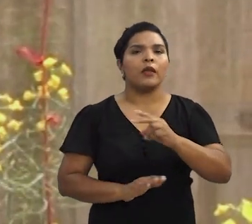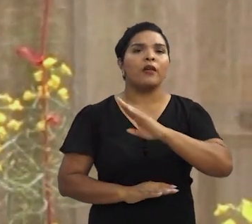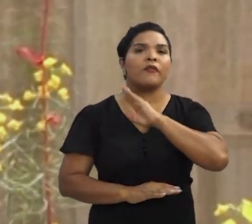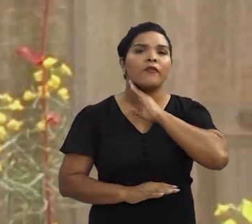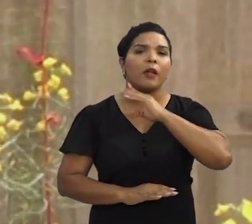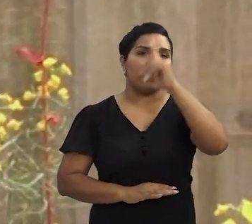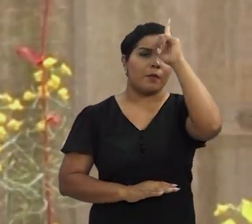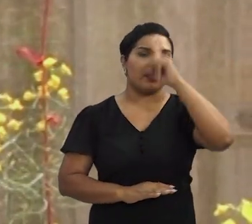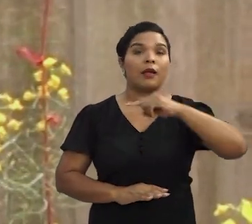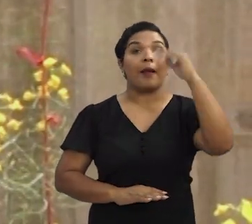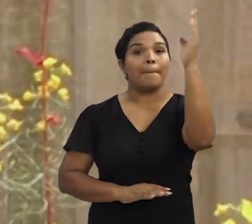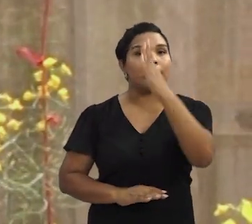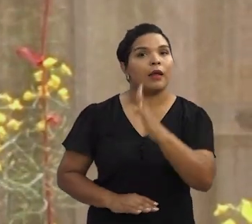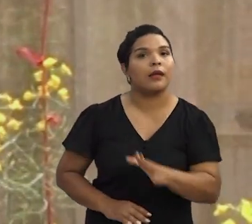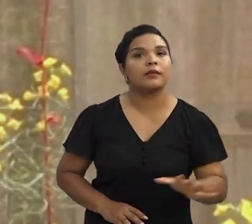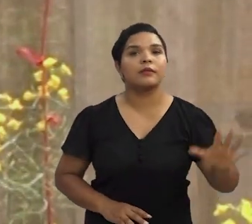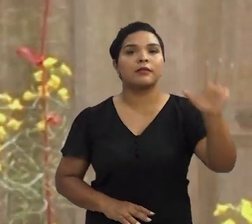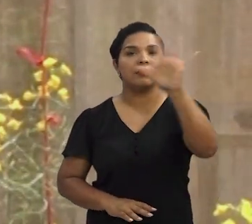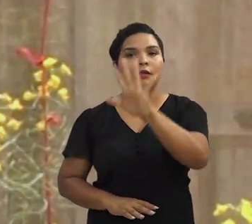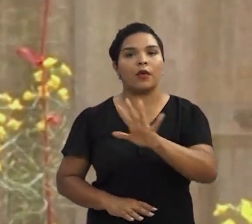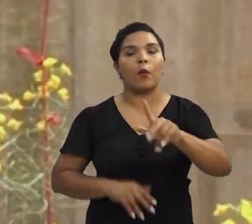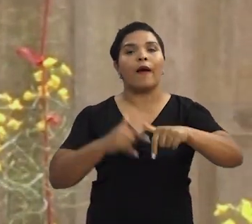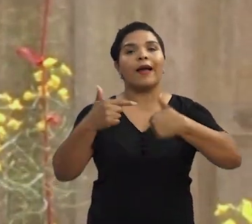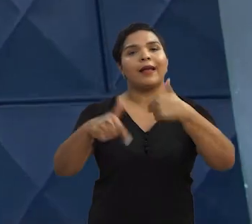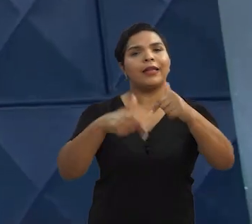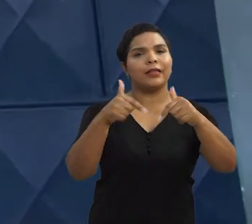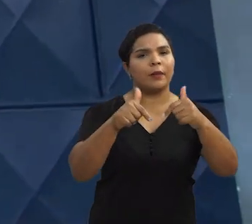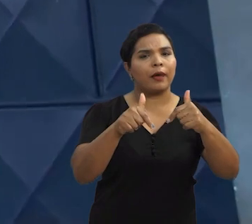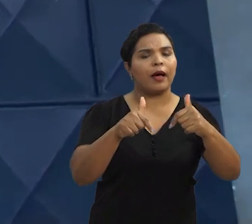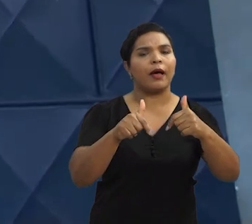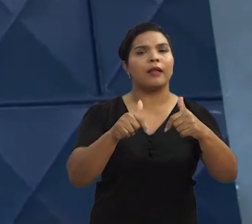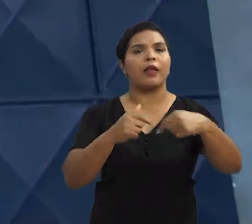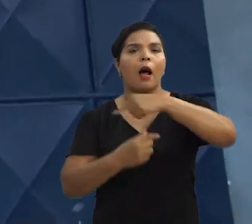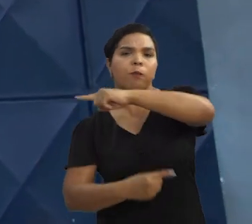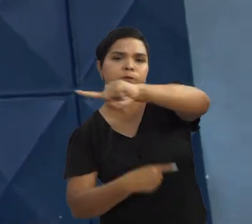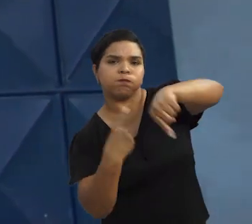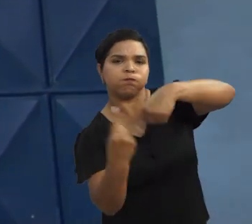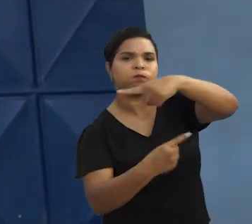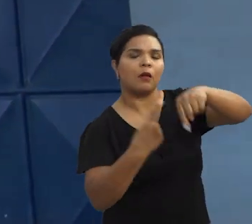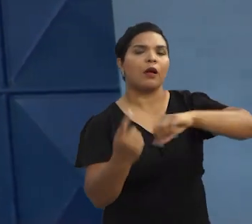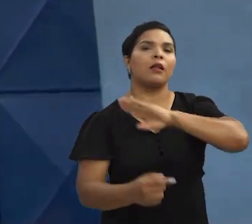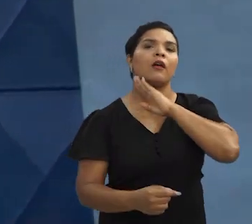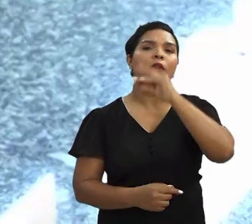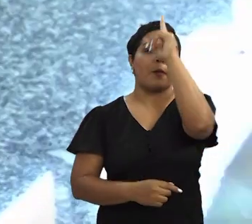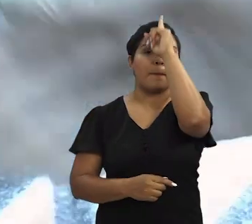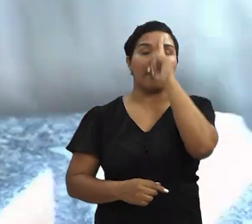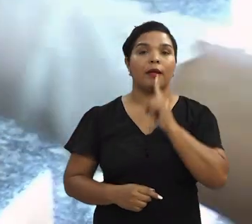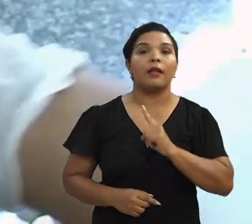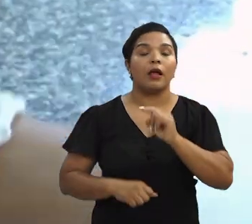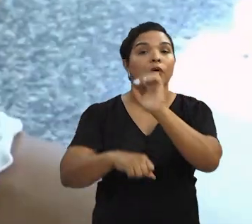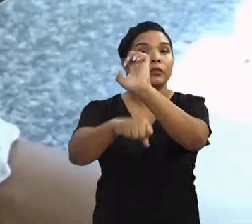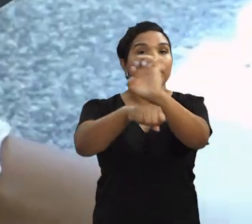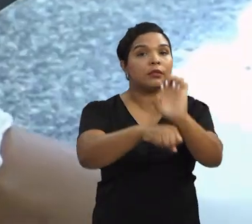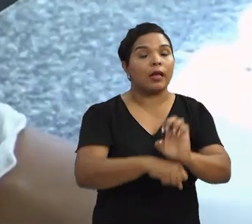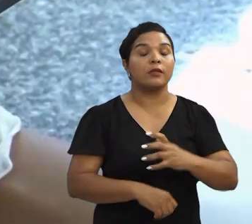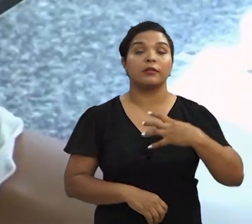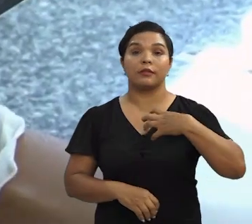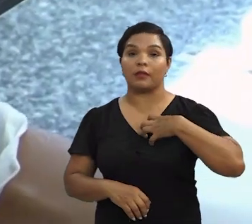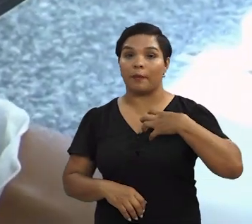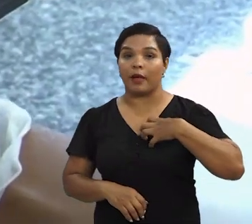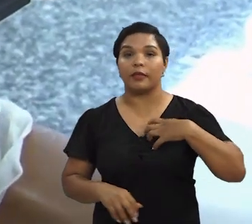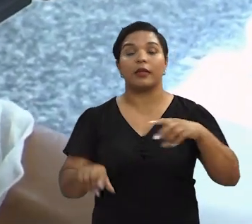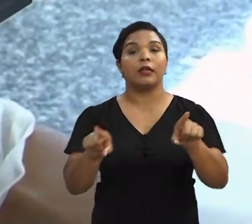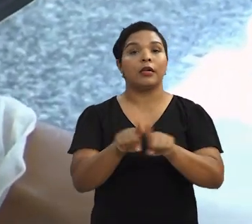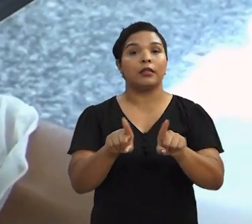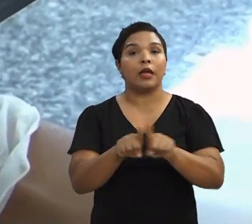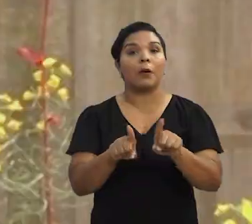Projeto Febre Amarela Brasil, que trabalha justamente para avaliação da circulação do vírus da febre amarela nos estados da